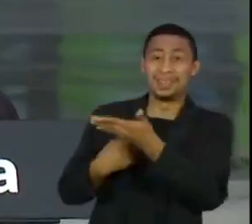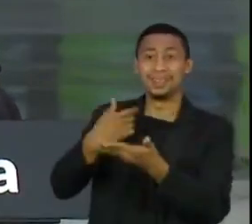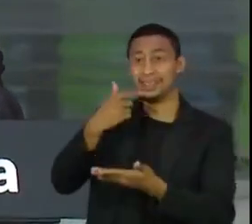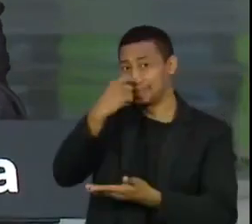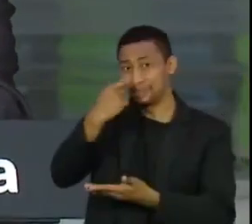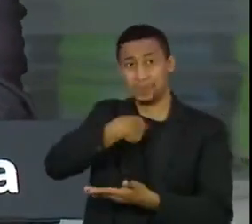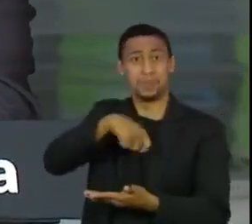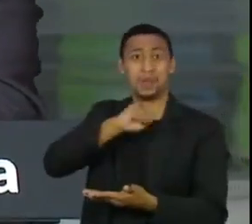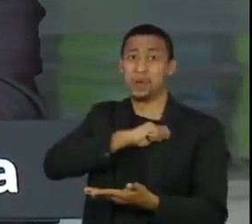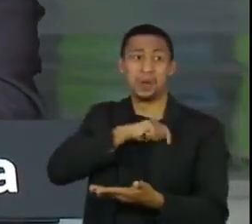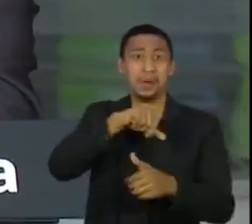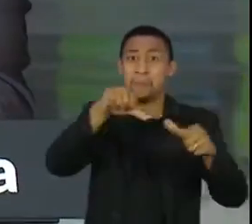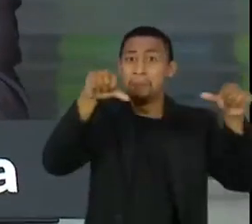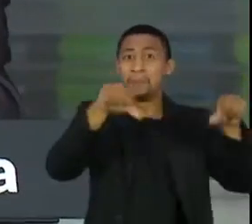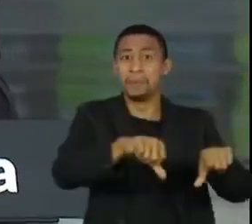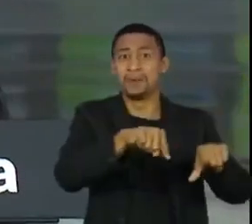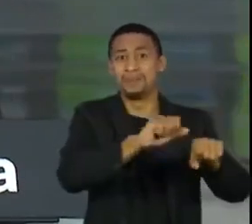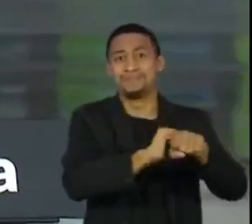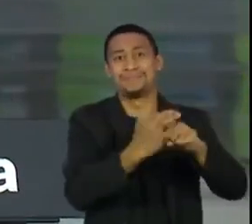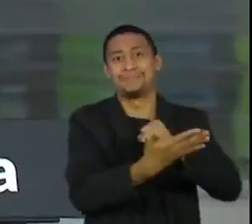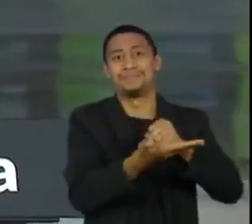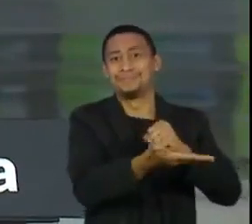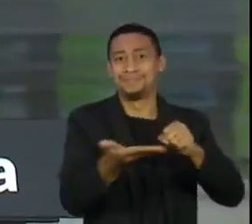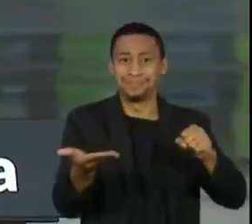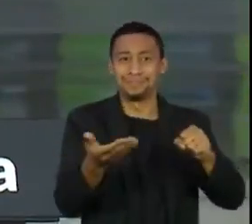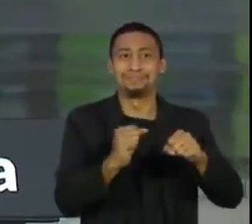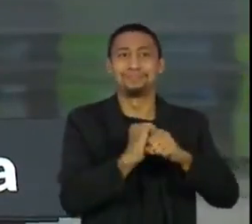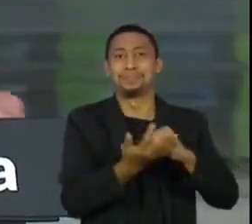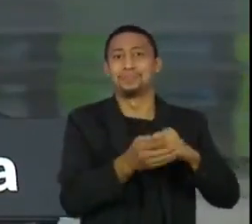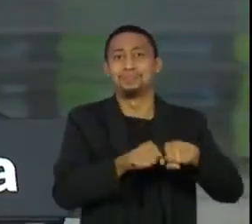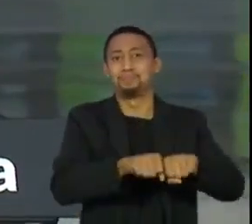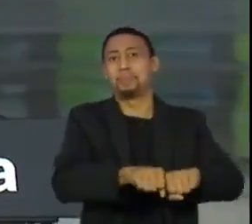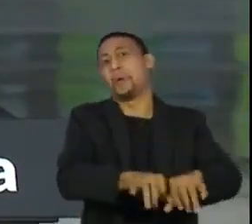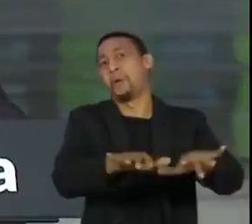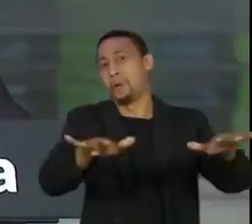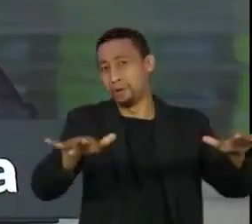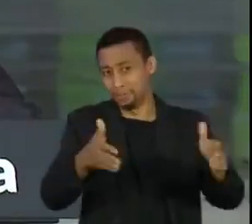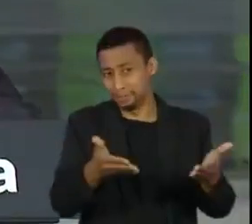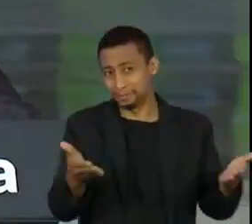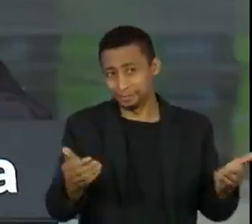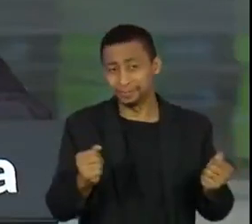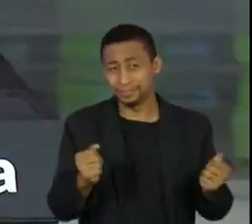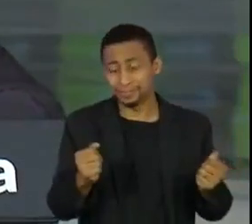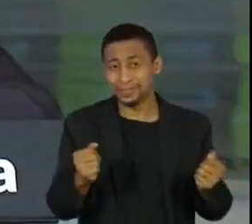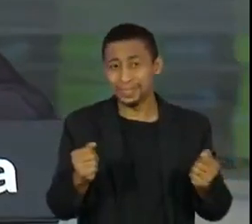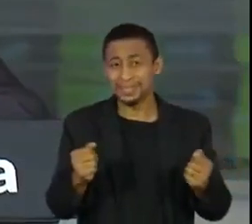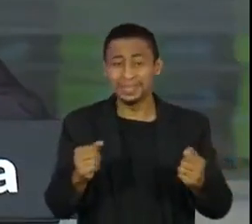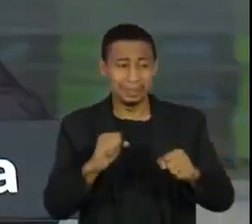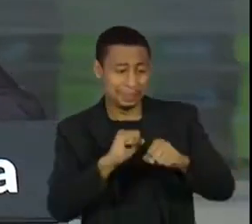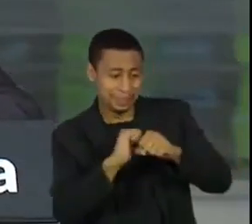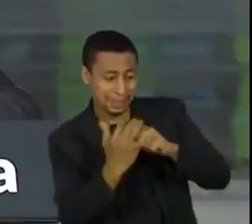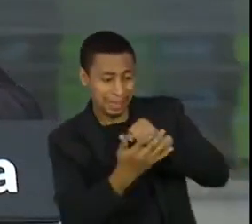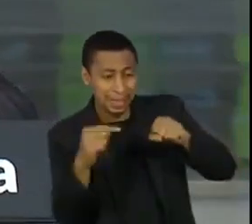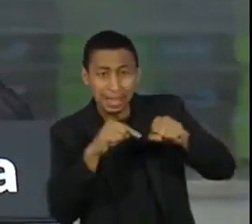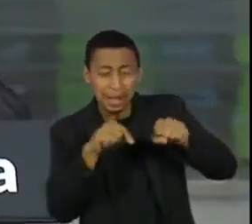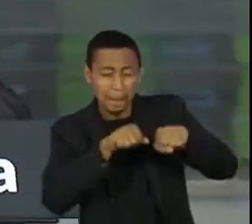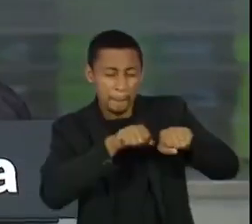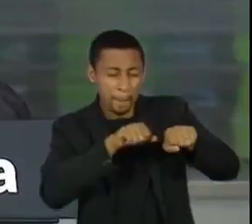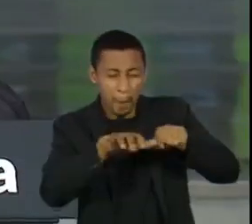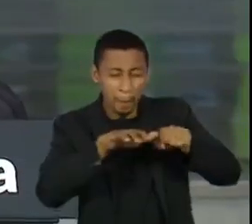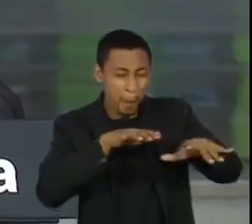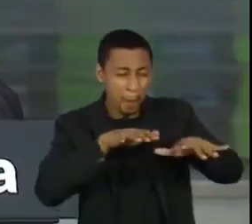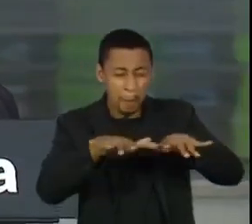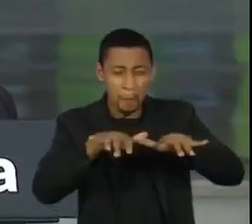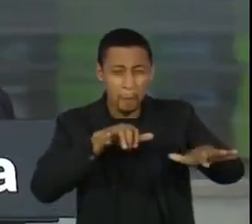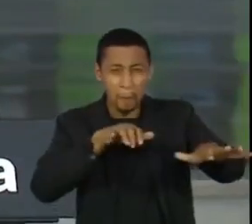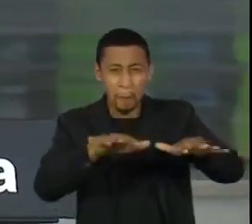como a do Covid em nosso meio. Com a velocidade da pandemia muito